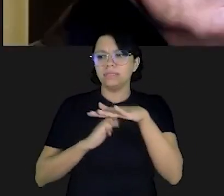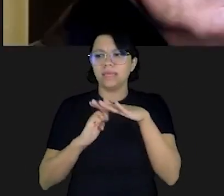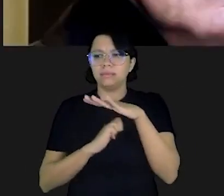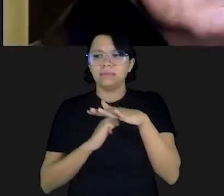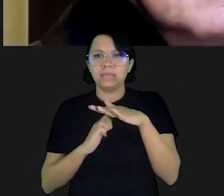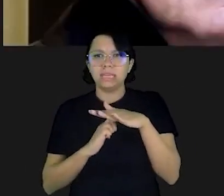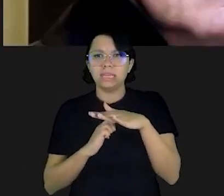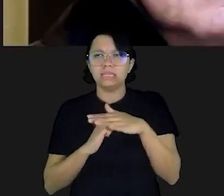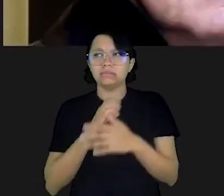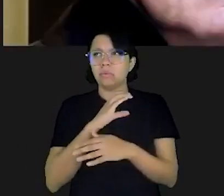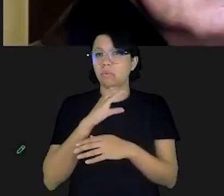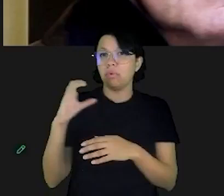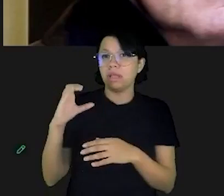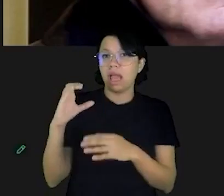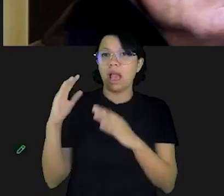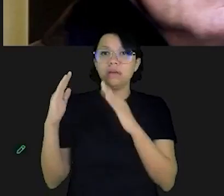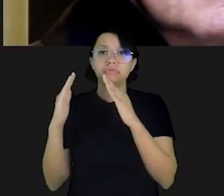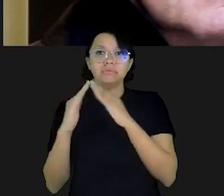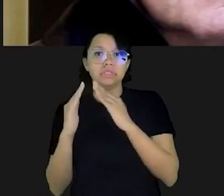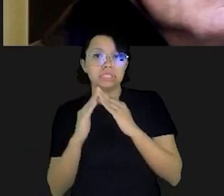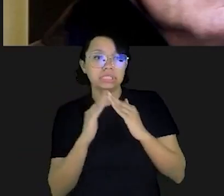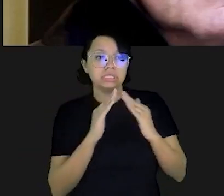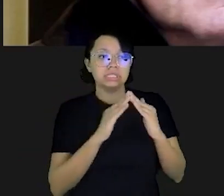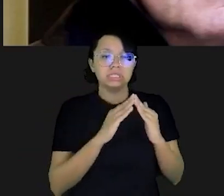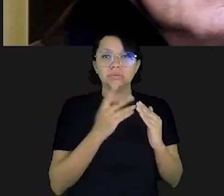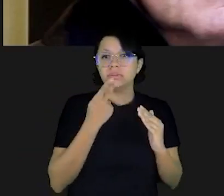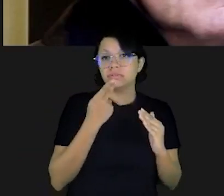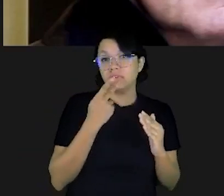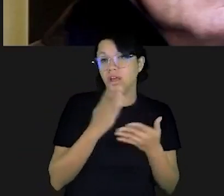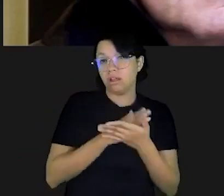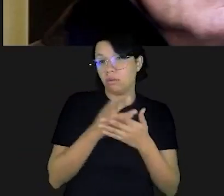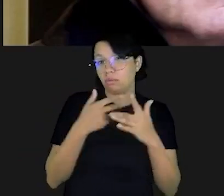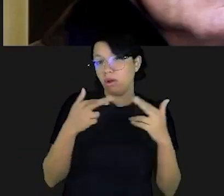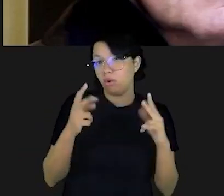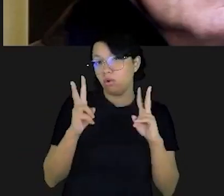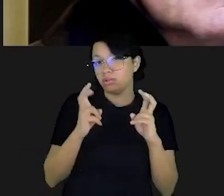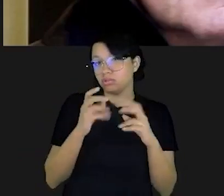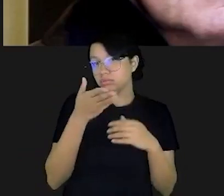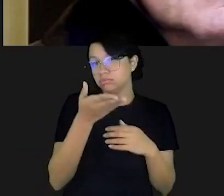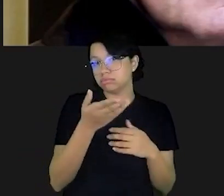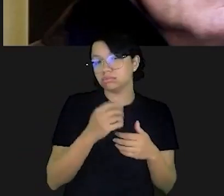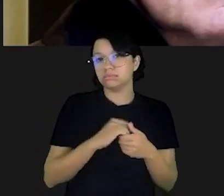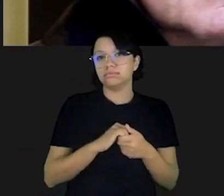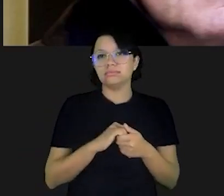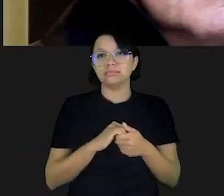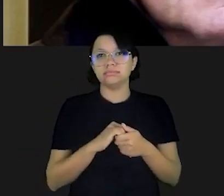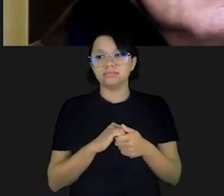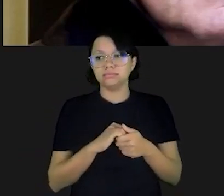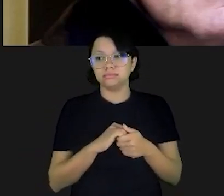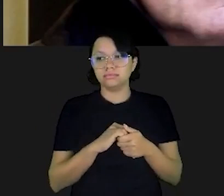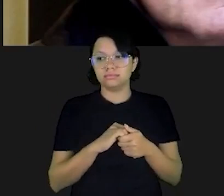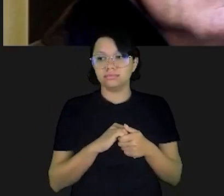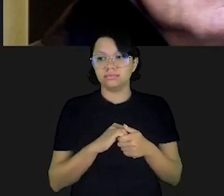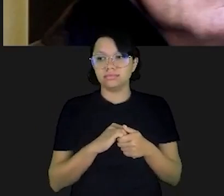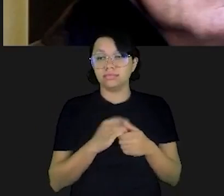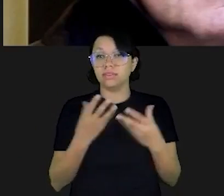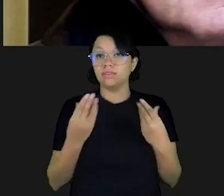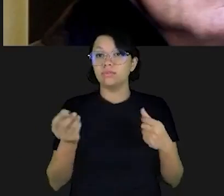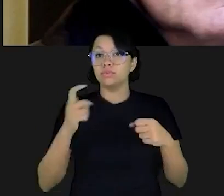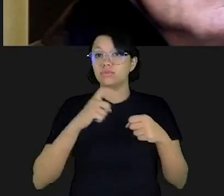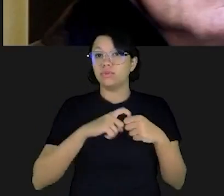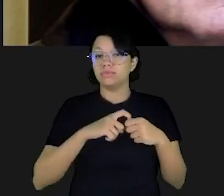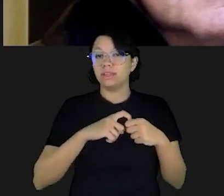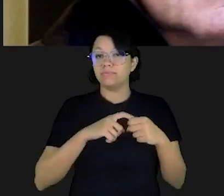pelo seu cunhado ou seu vizinho que disseram algo sobre aquela pessoa? Muito bem. Vamos